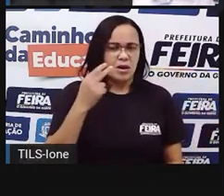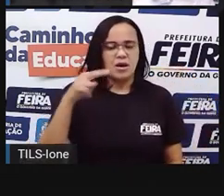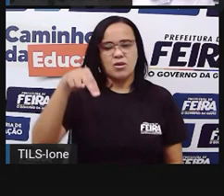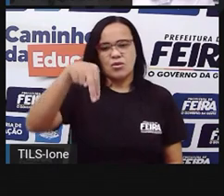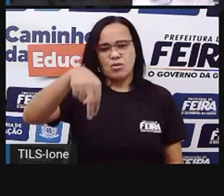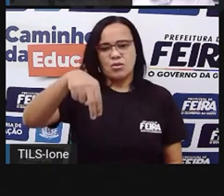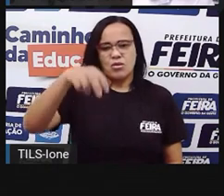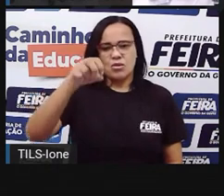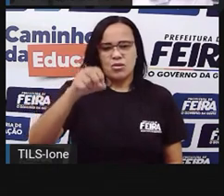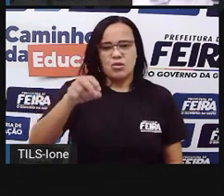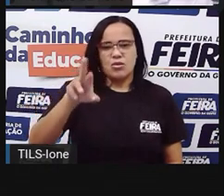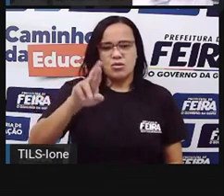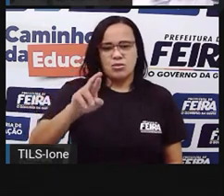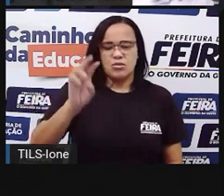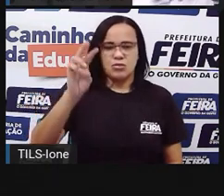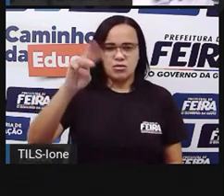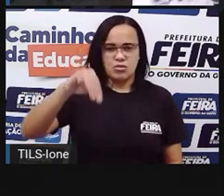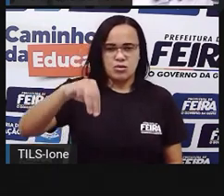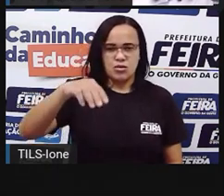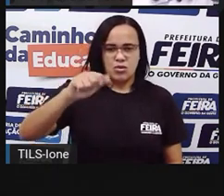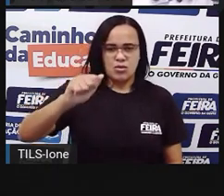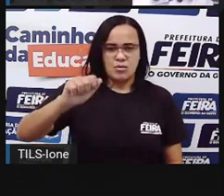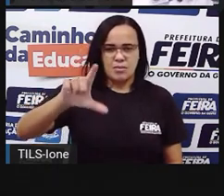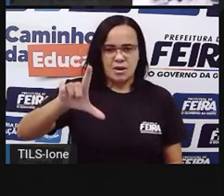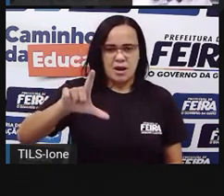Você vai escrevendo. E elegante.